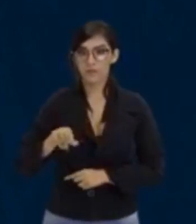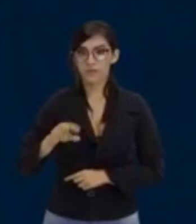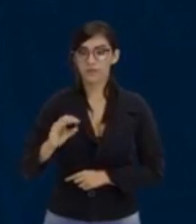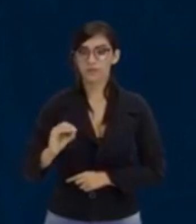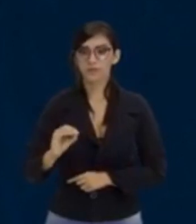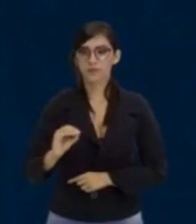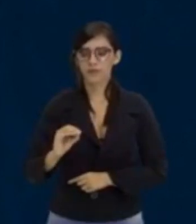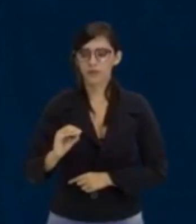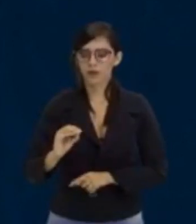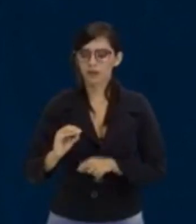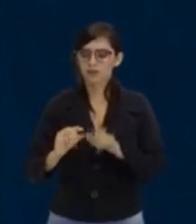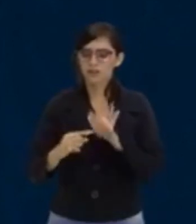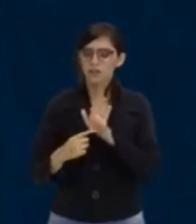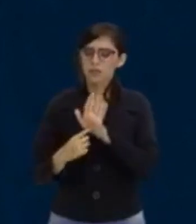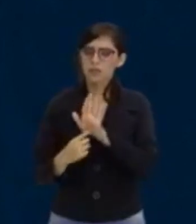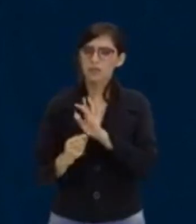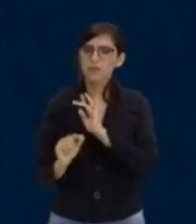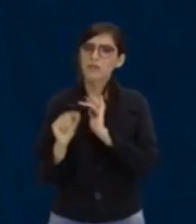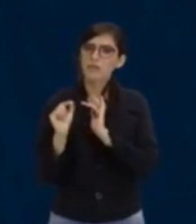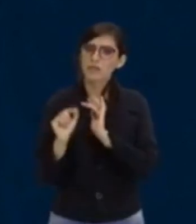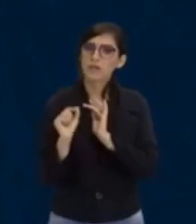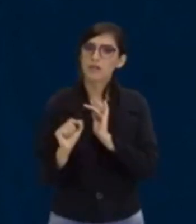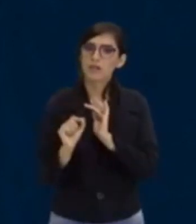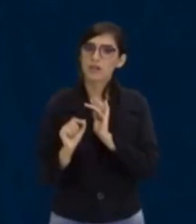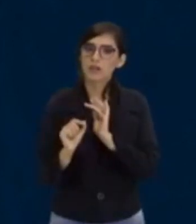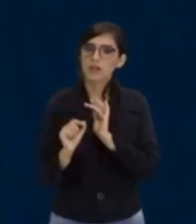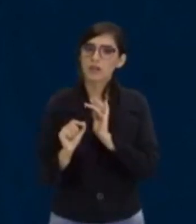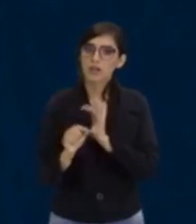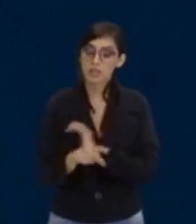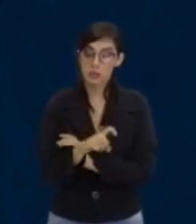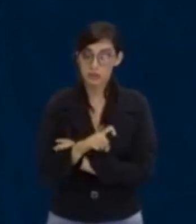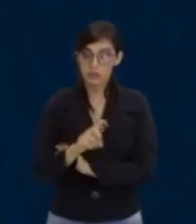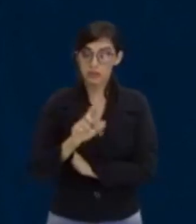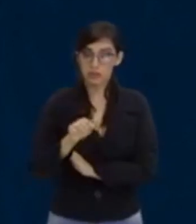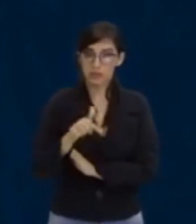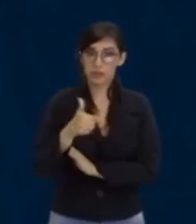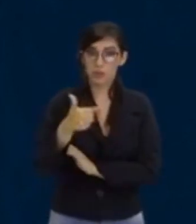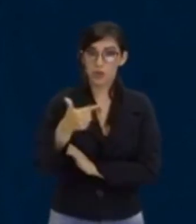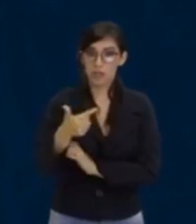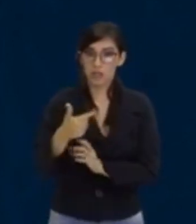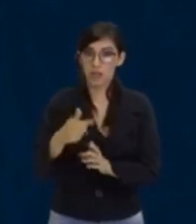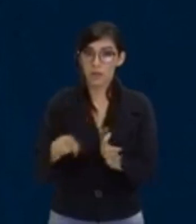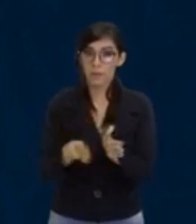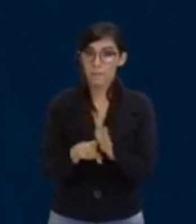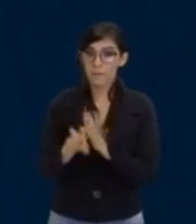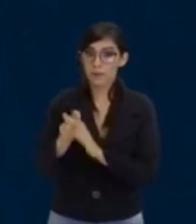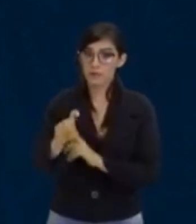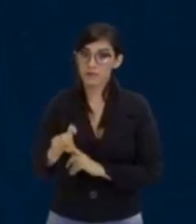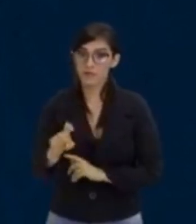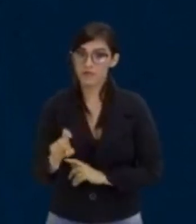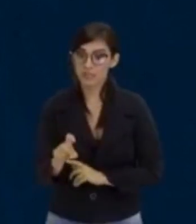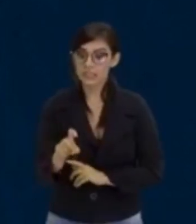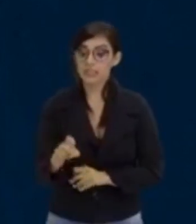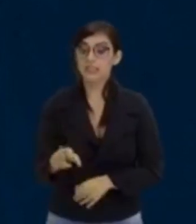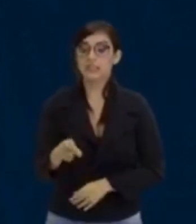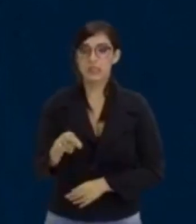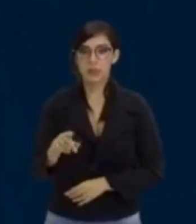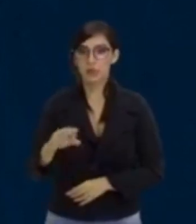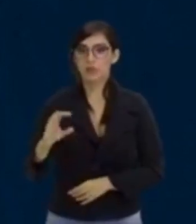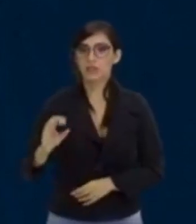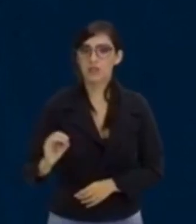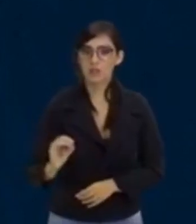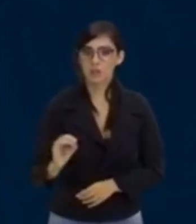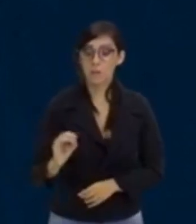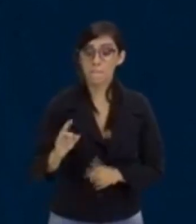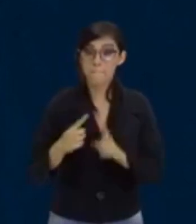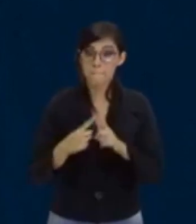isso aqui tem que ser igual a zero. Só que o x, repara, o x é uma letra, eu não sei quem é essa letra. Aí,